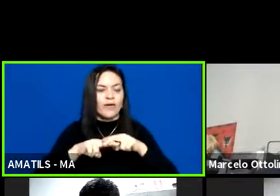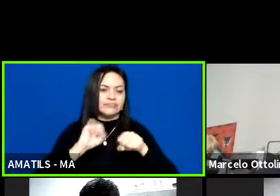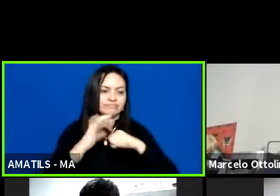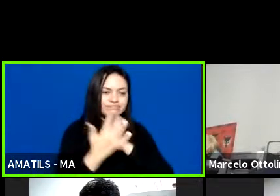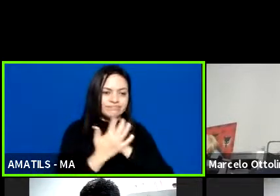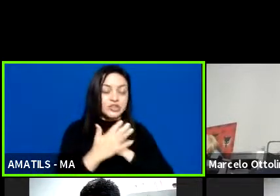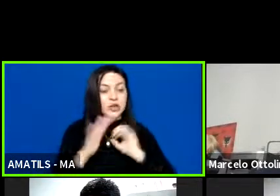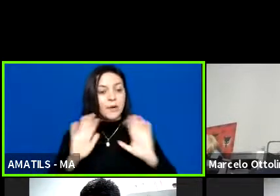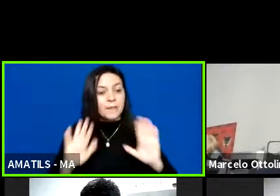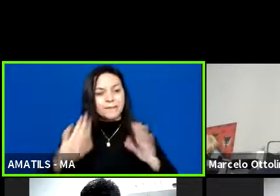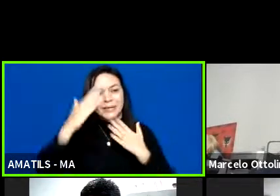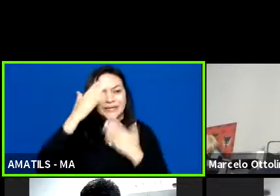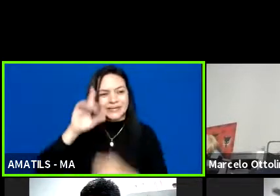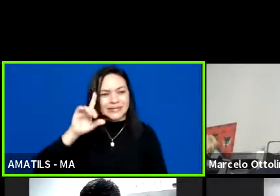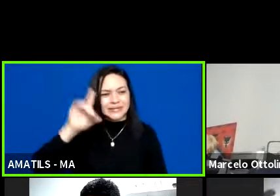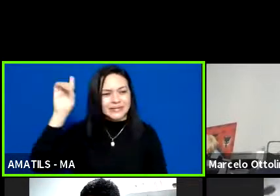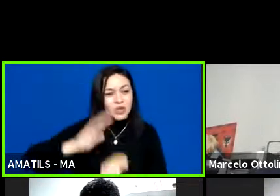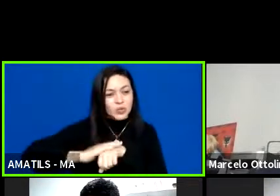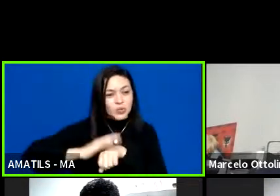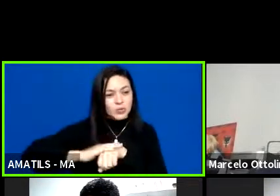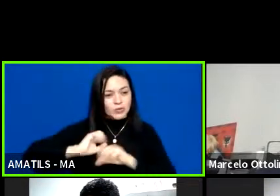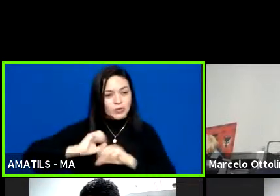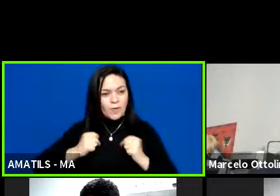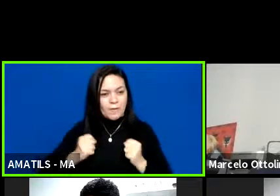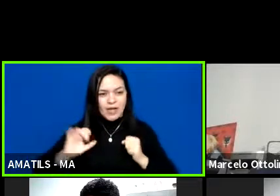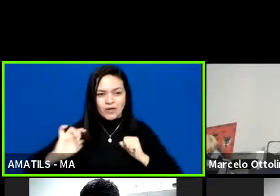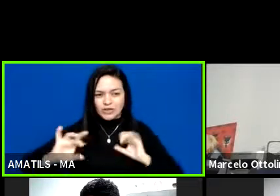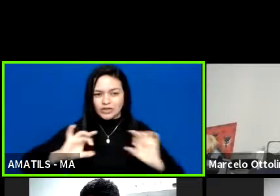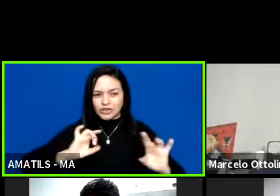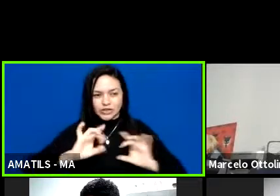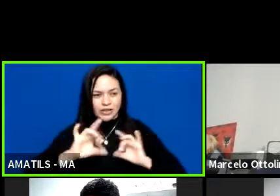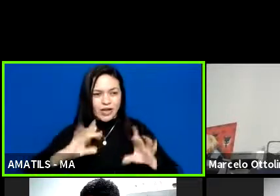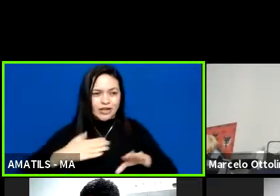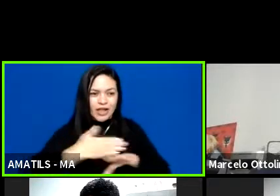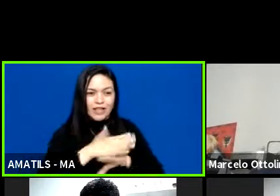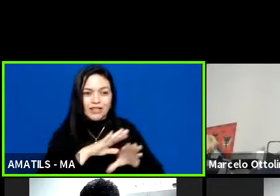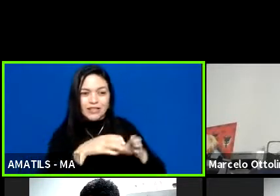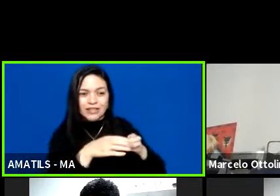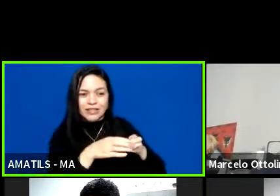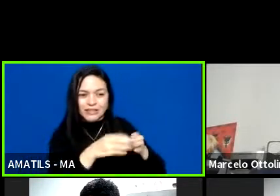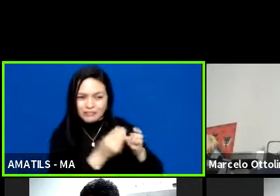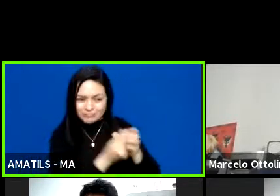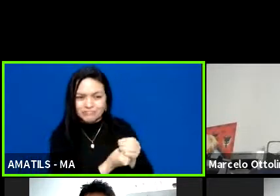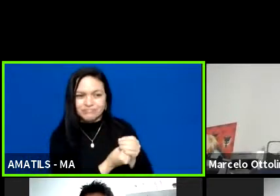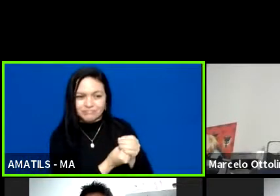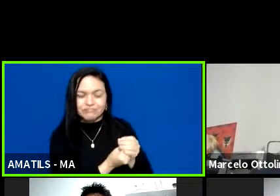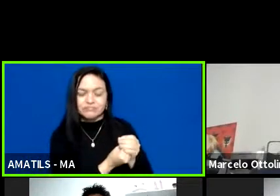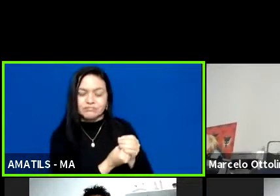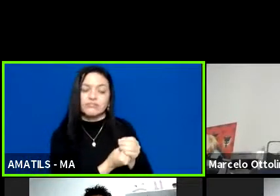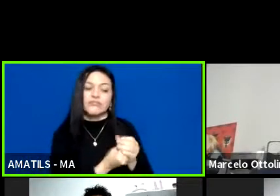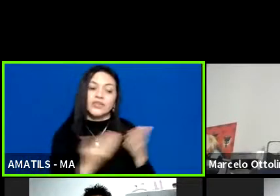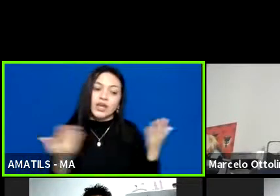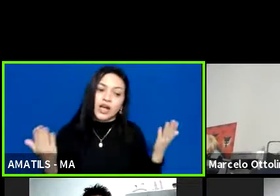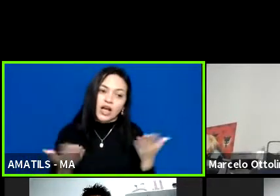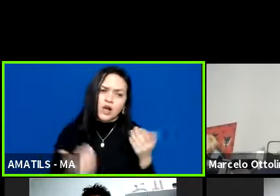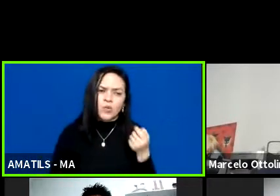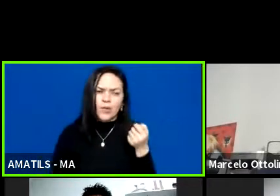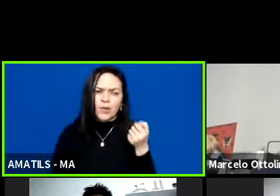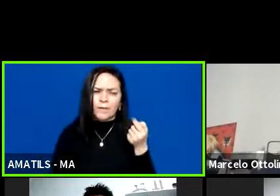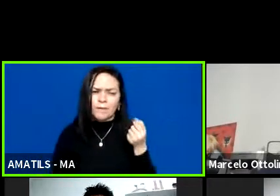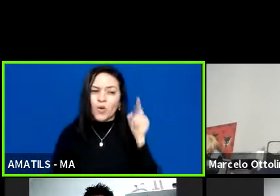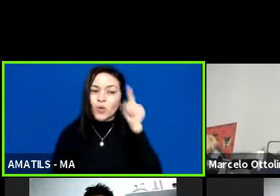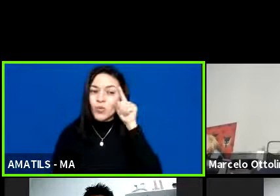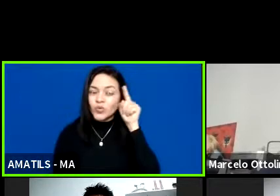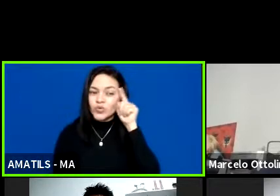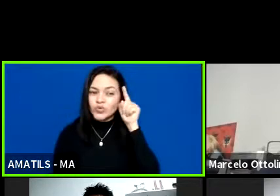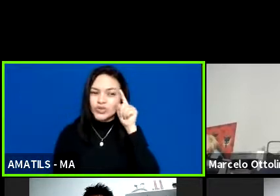e o empenho da gente, tem cada um que faz parte do grupo, agora há poucos dias, uma atleta